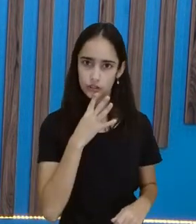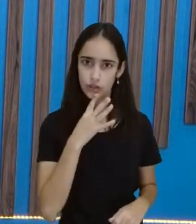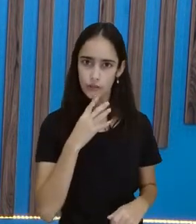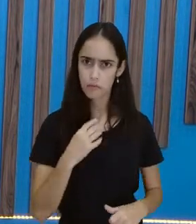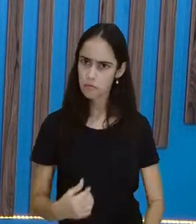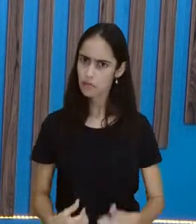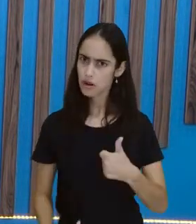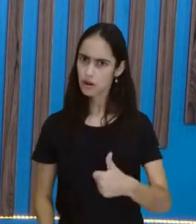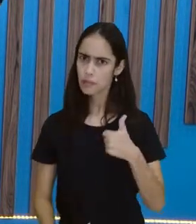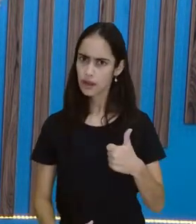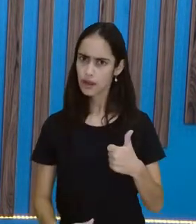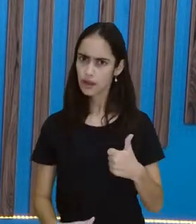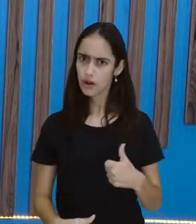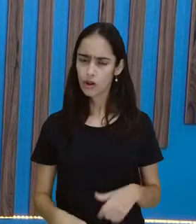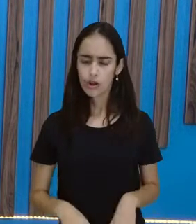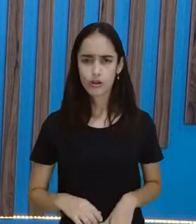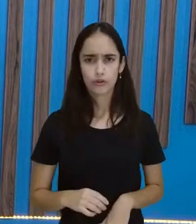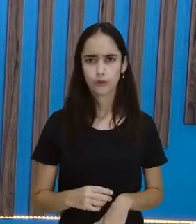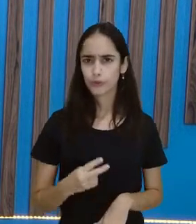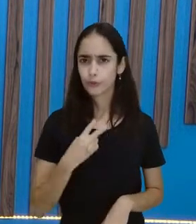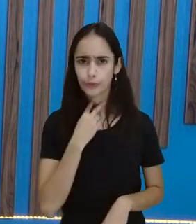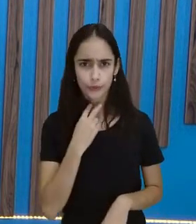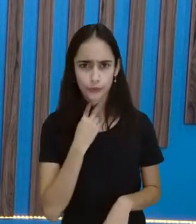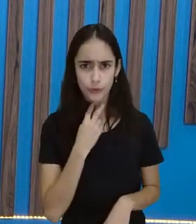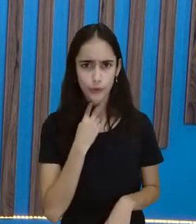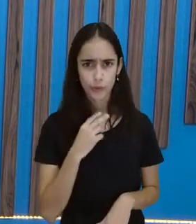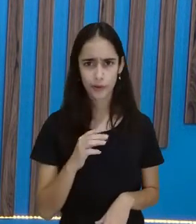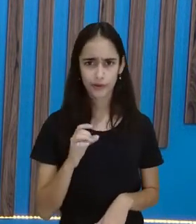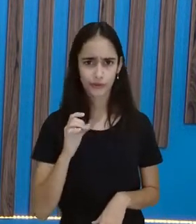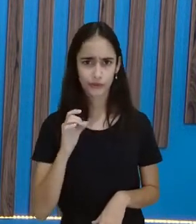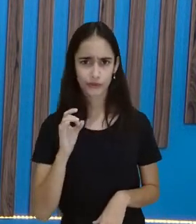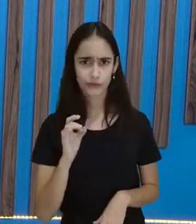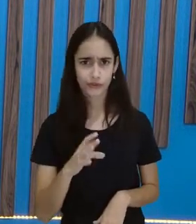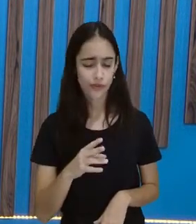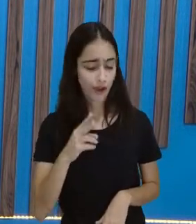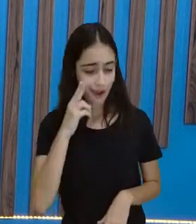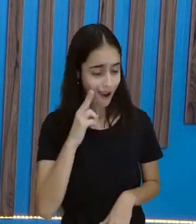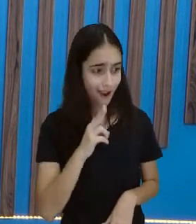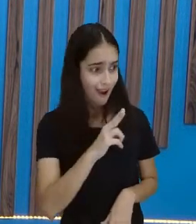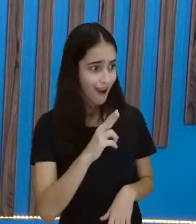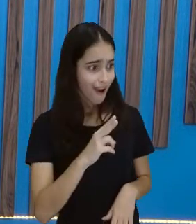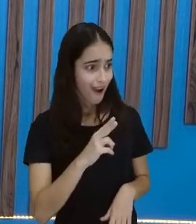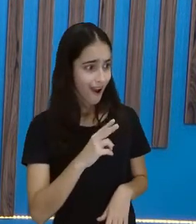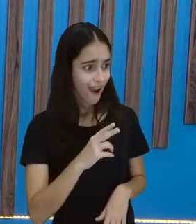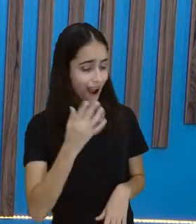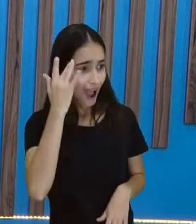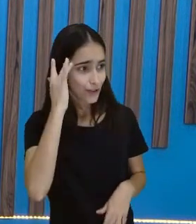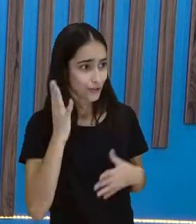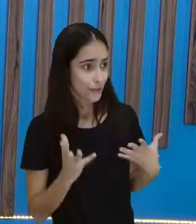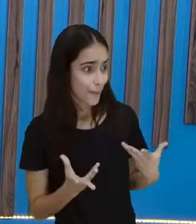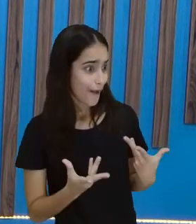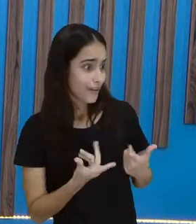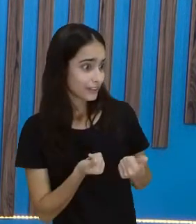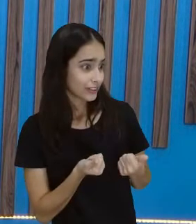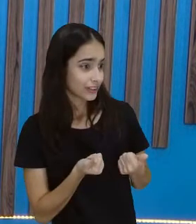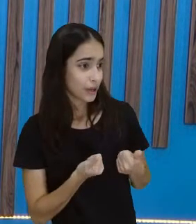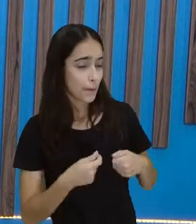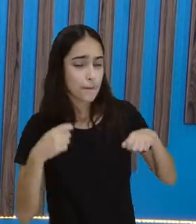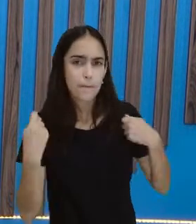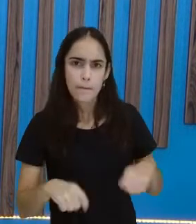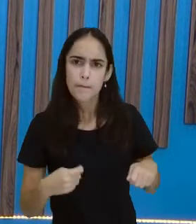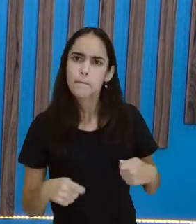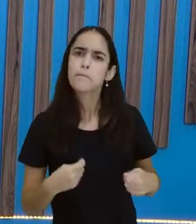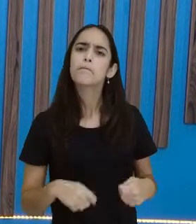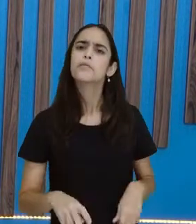se encantar com alguém sem conhecer essa pessoa. Às vezes, uma pessoa que você